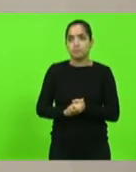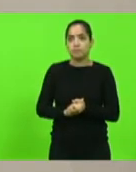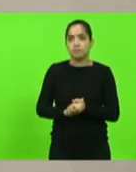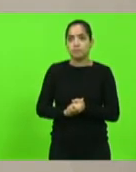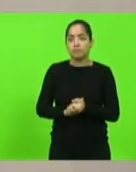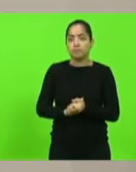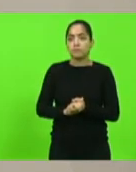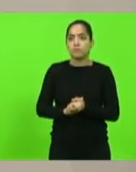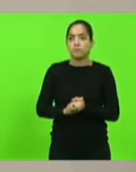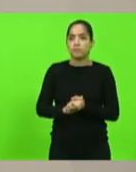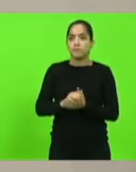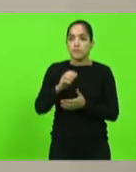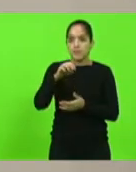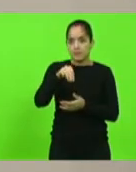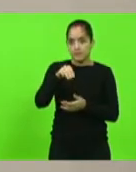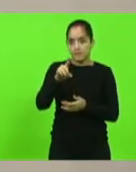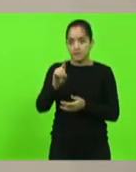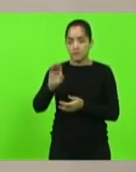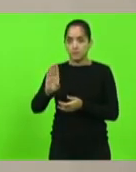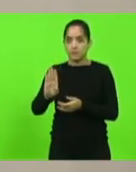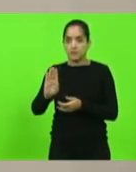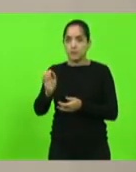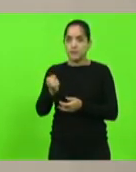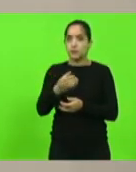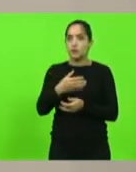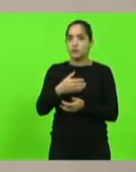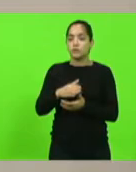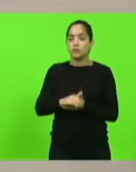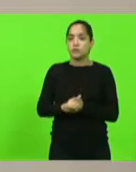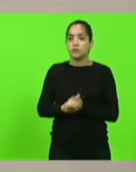Bloco MDB e Novo,